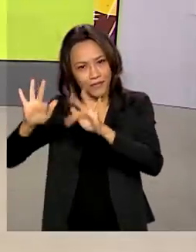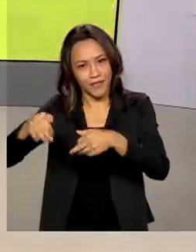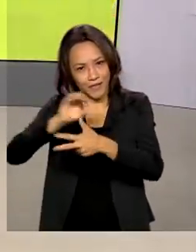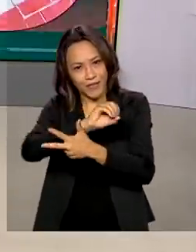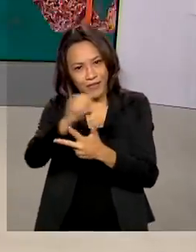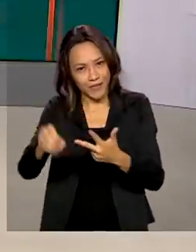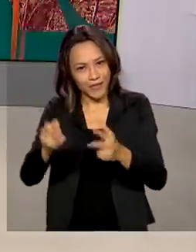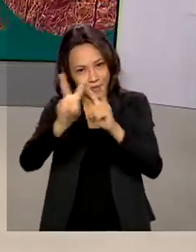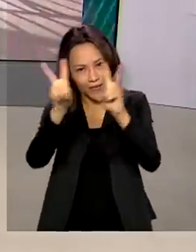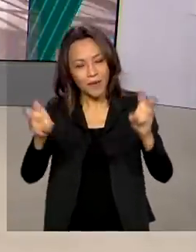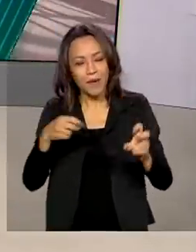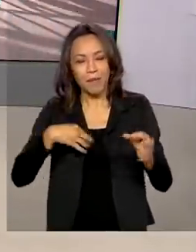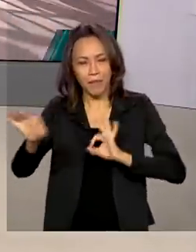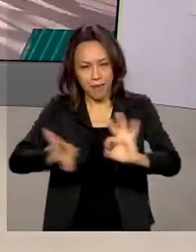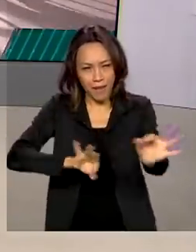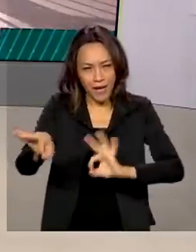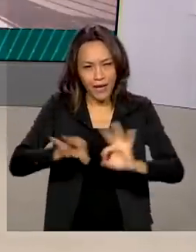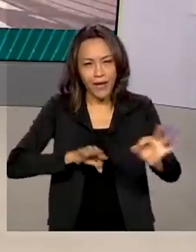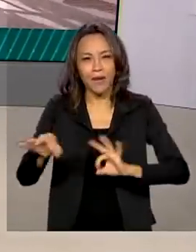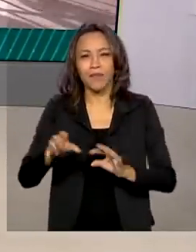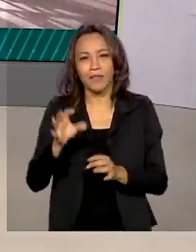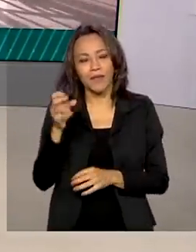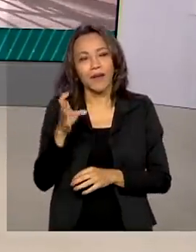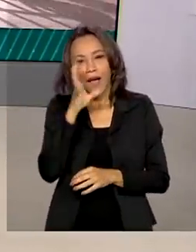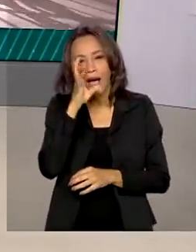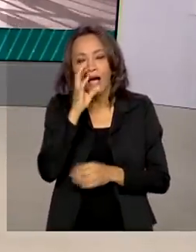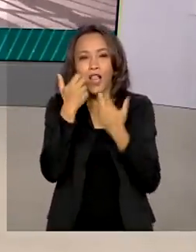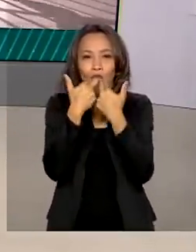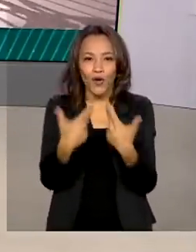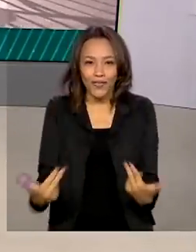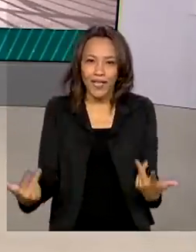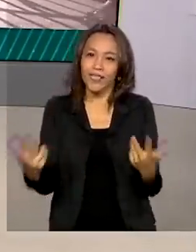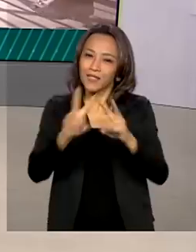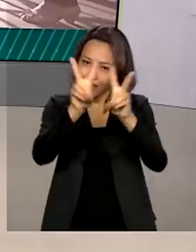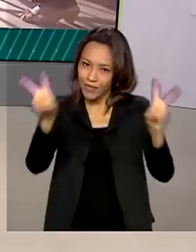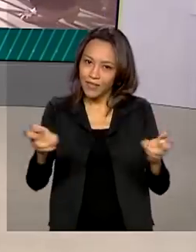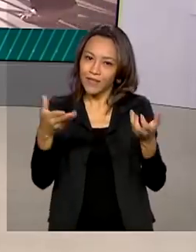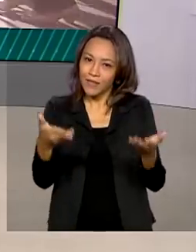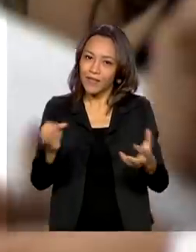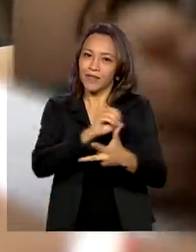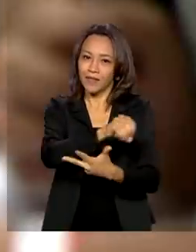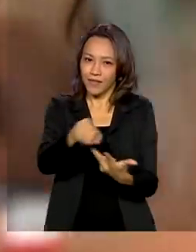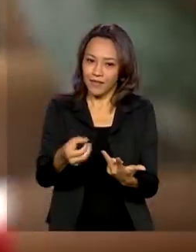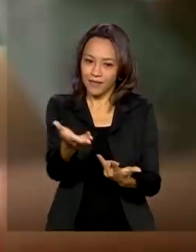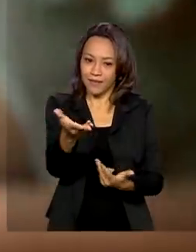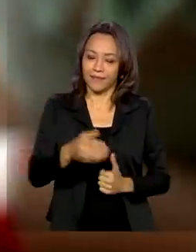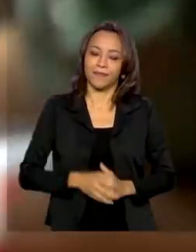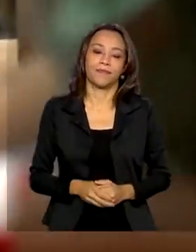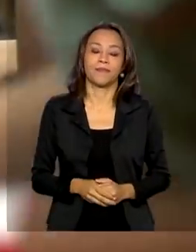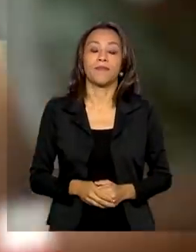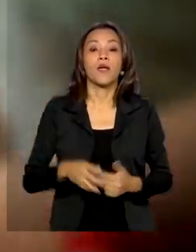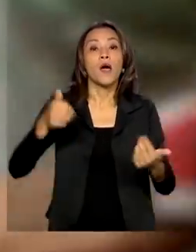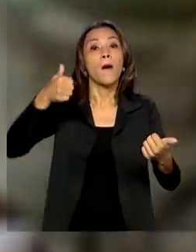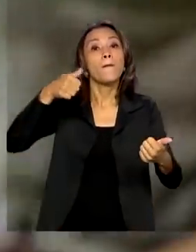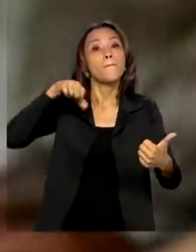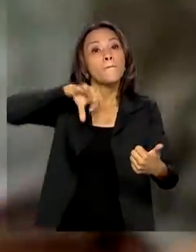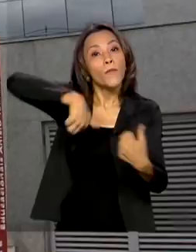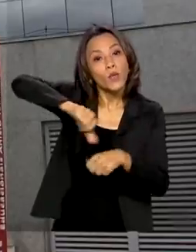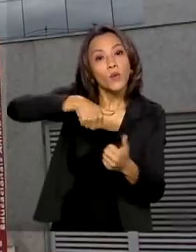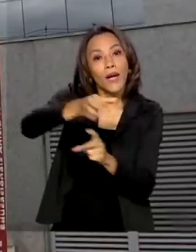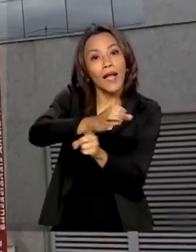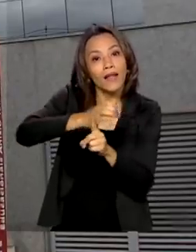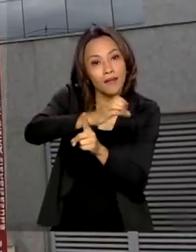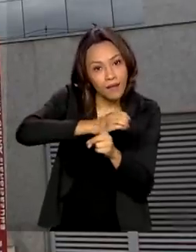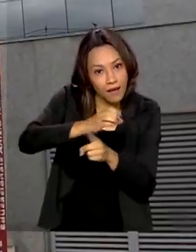preparamos uma reportagem com as principais novidades desta edição. Com a mudança no calendário do Enem,